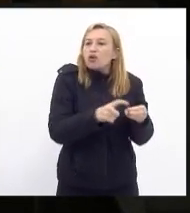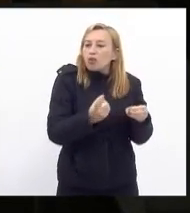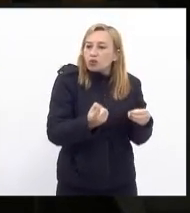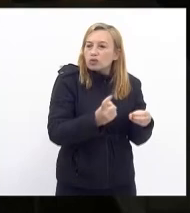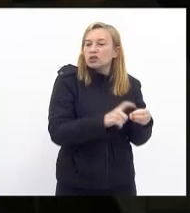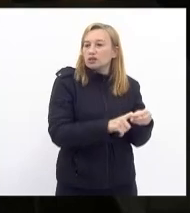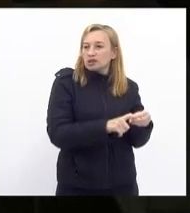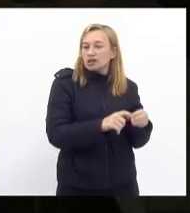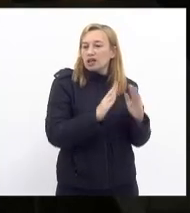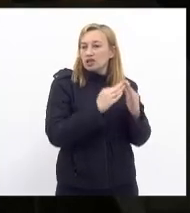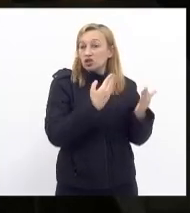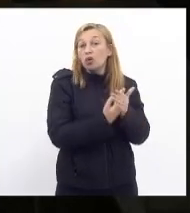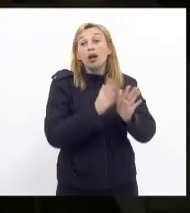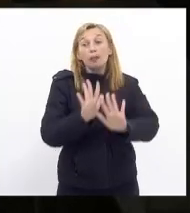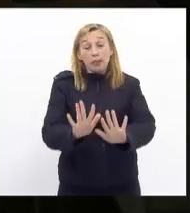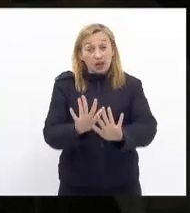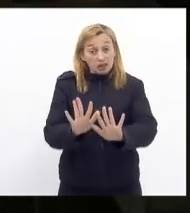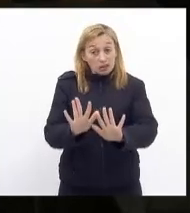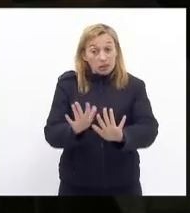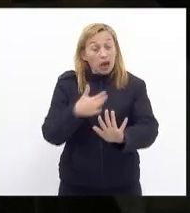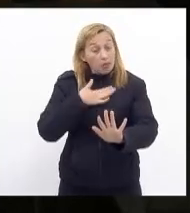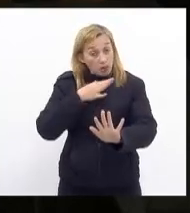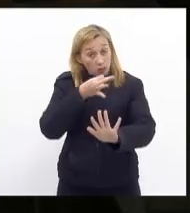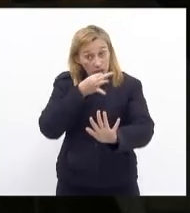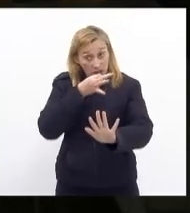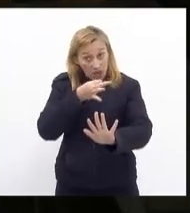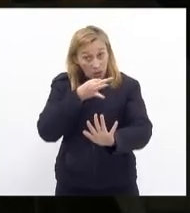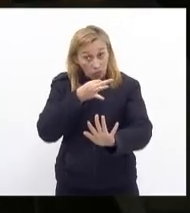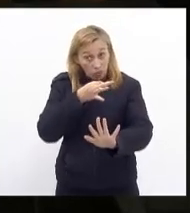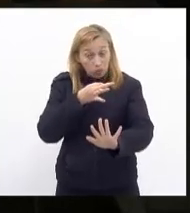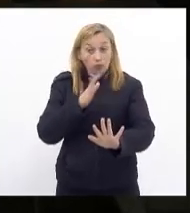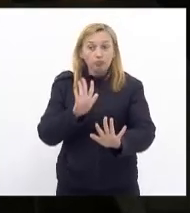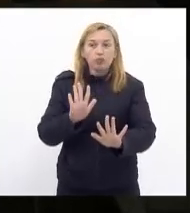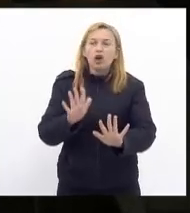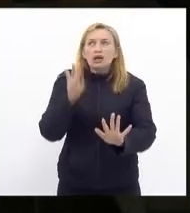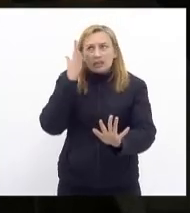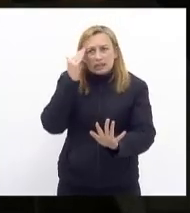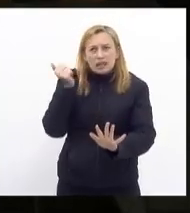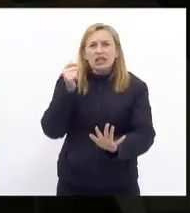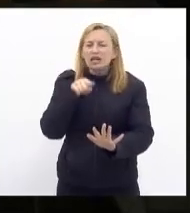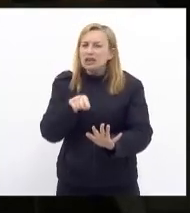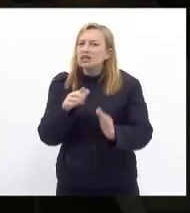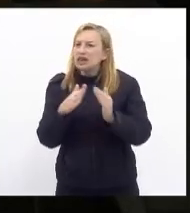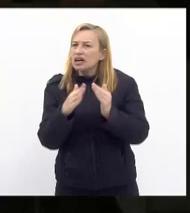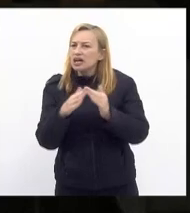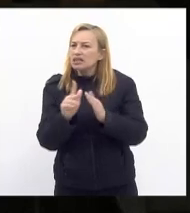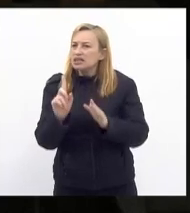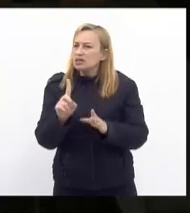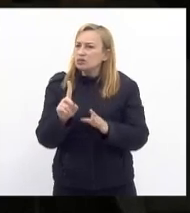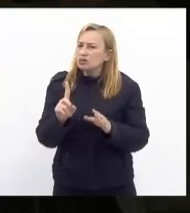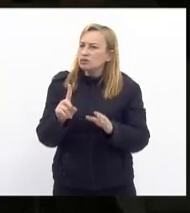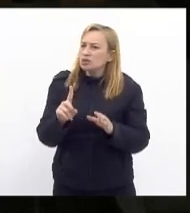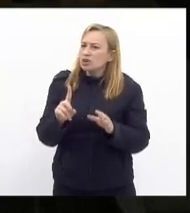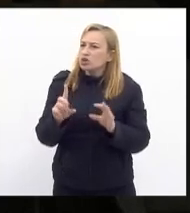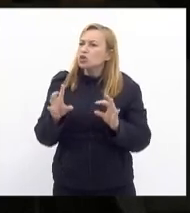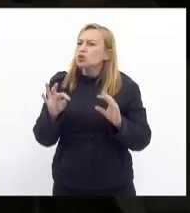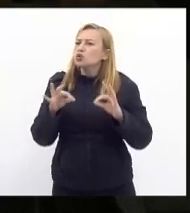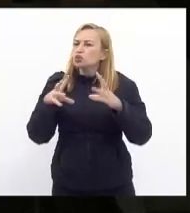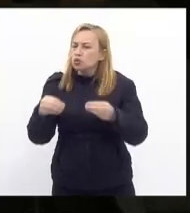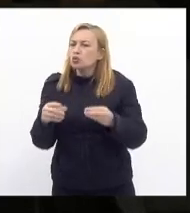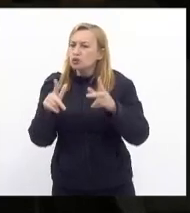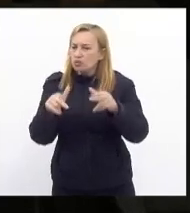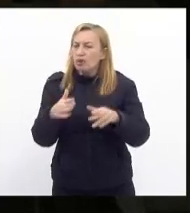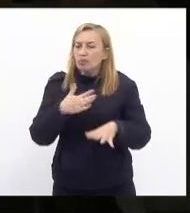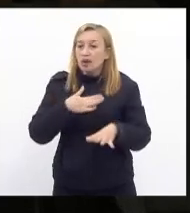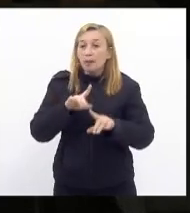presenciais a exceção na minha opinião eu sei que aqui nesta casa essa opinião não é prevalente mesmo atendida nessas